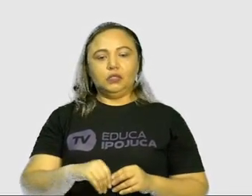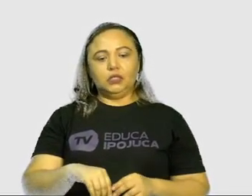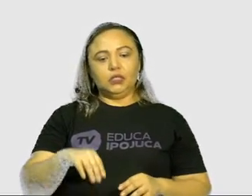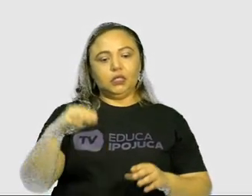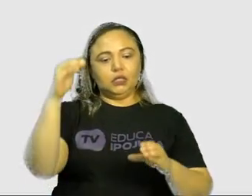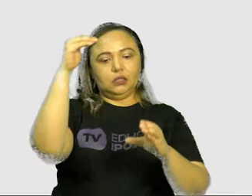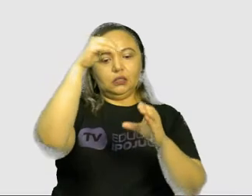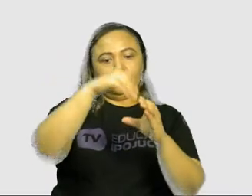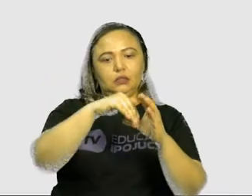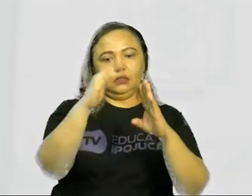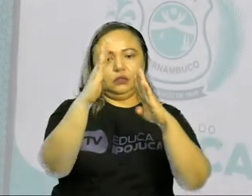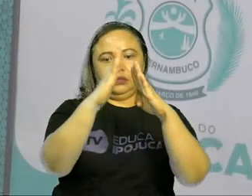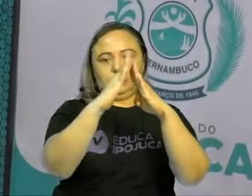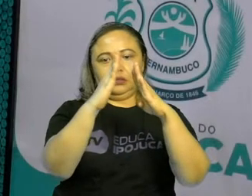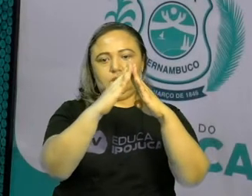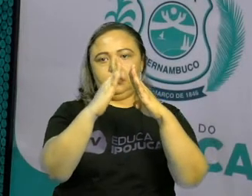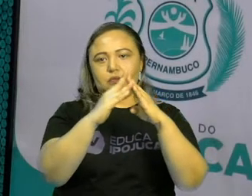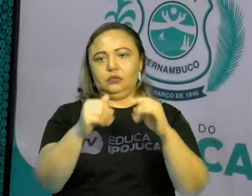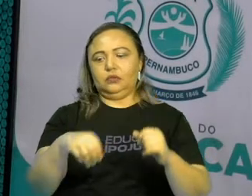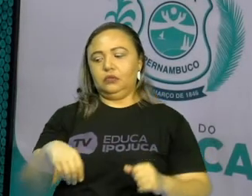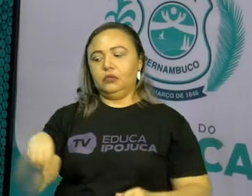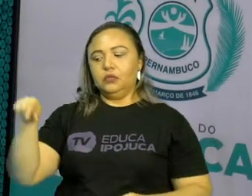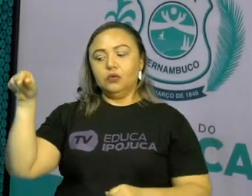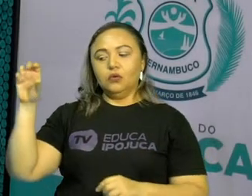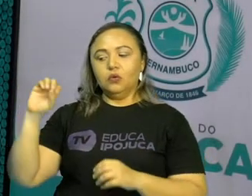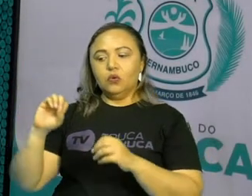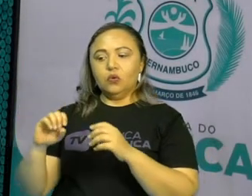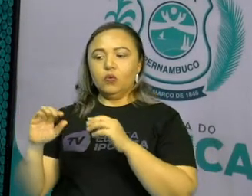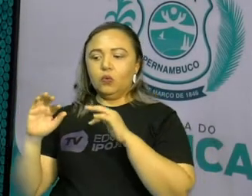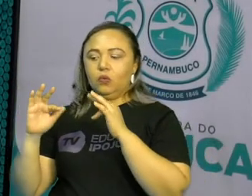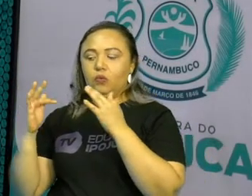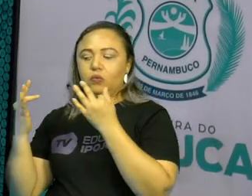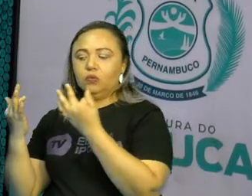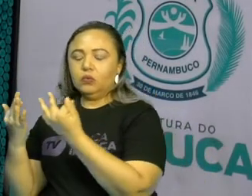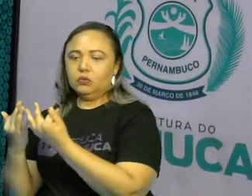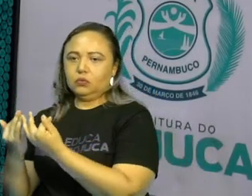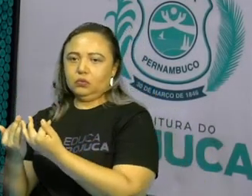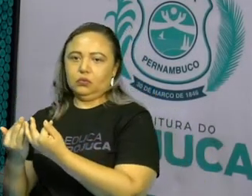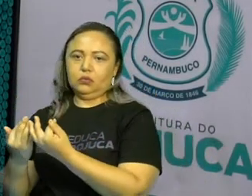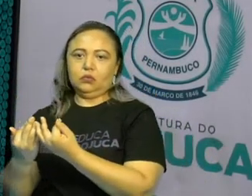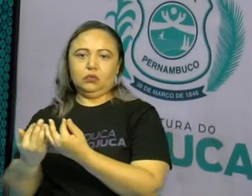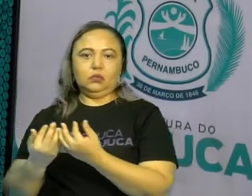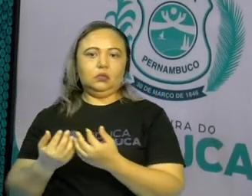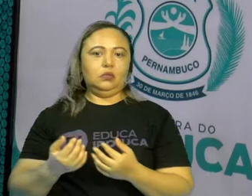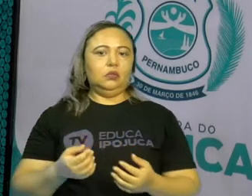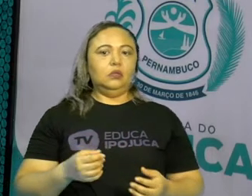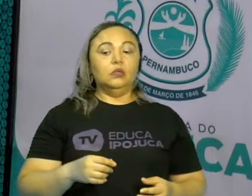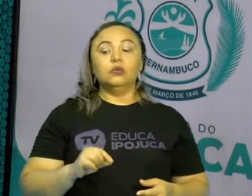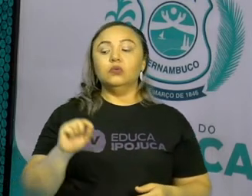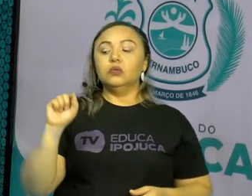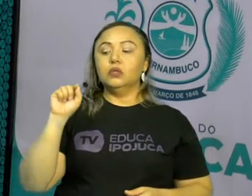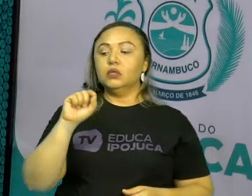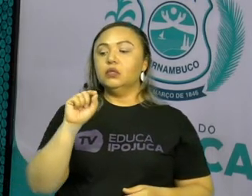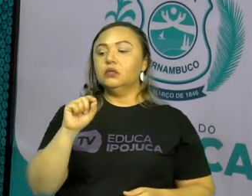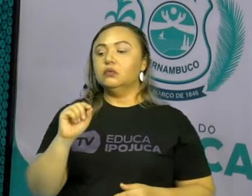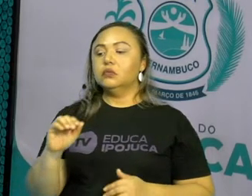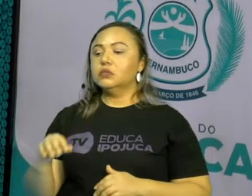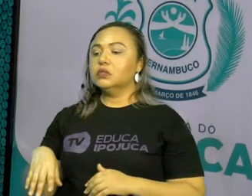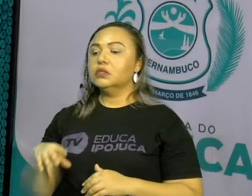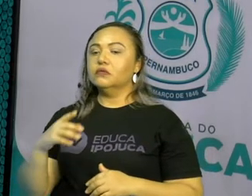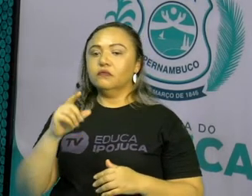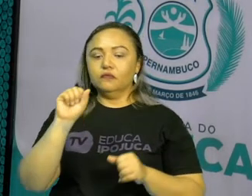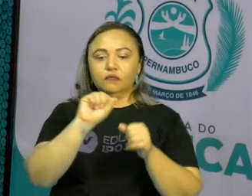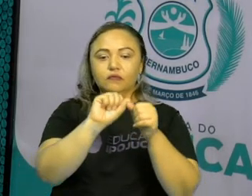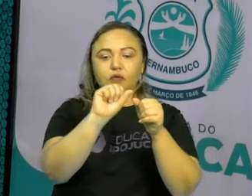e em sua casa. O que é relação de convivência? É aquela ação que você desempenha na